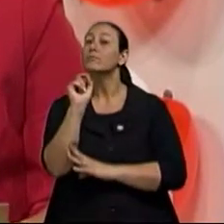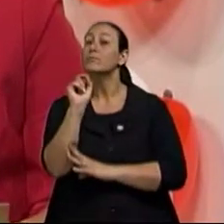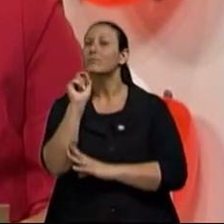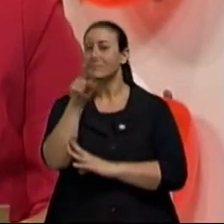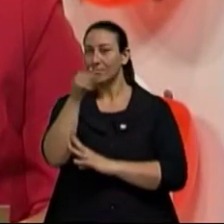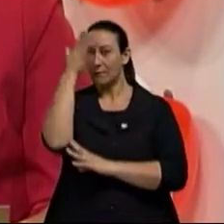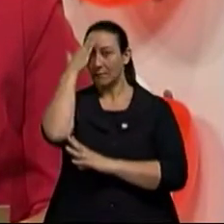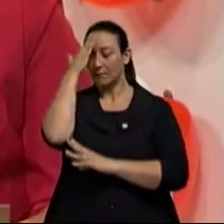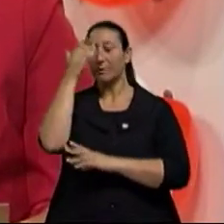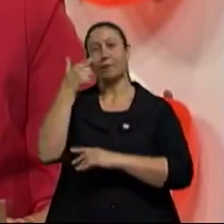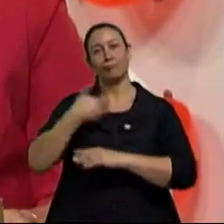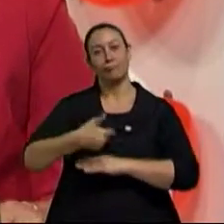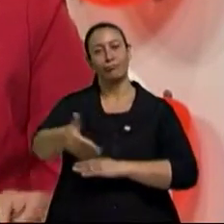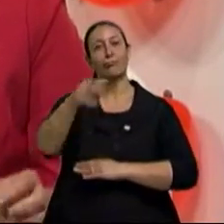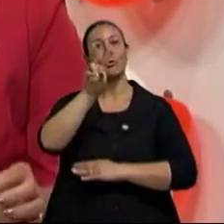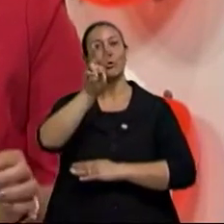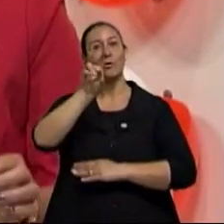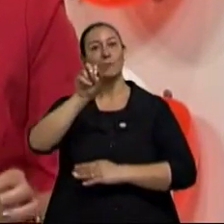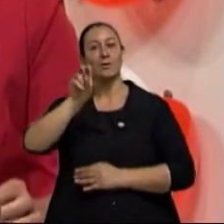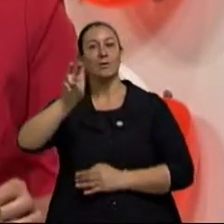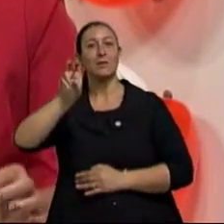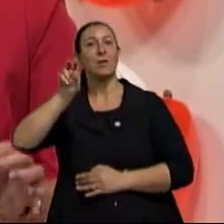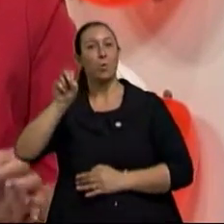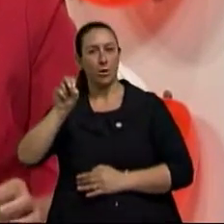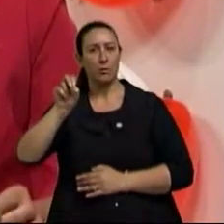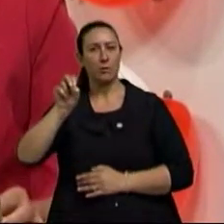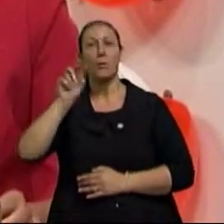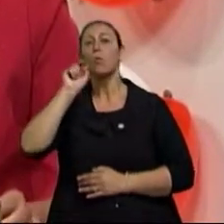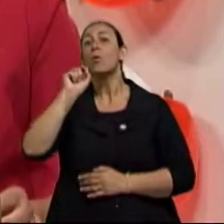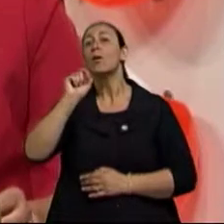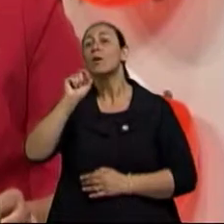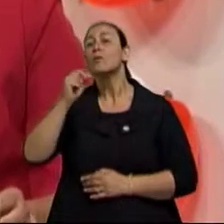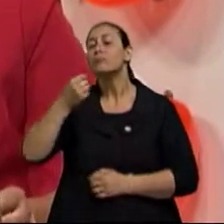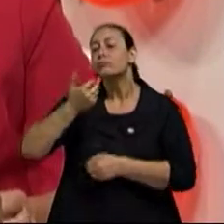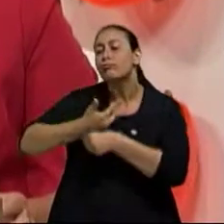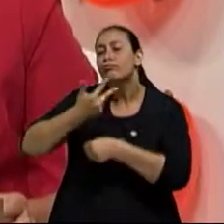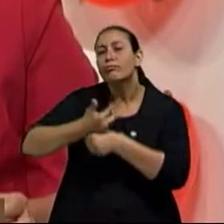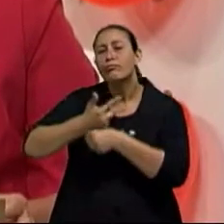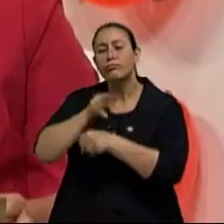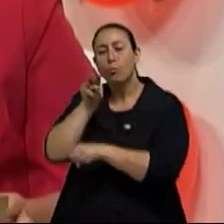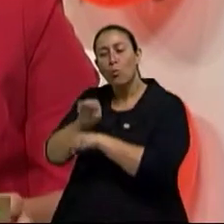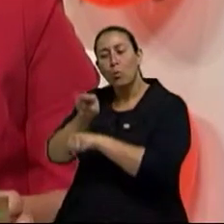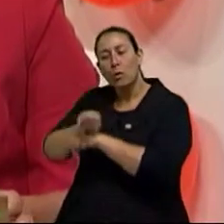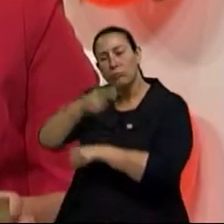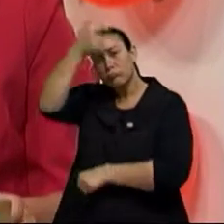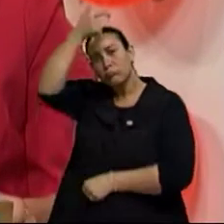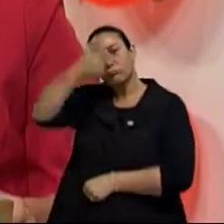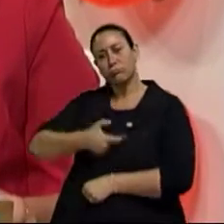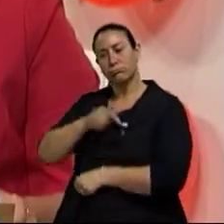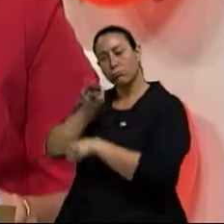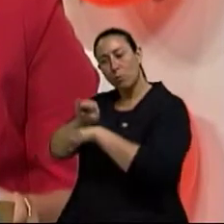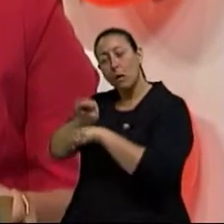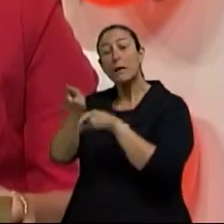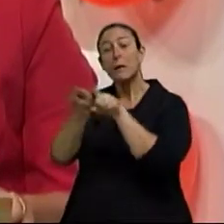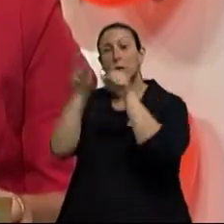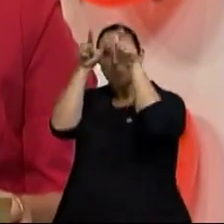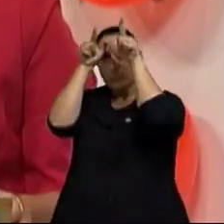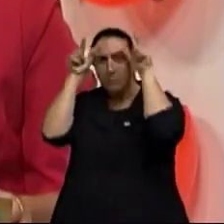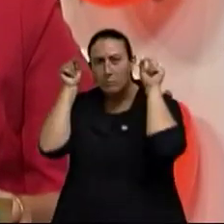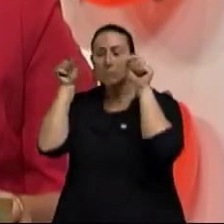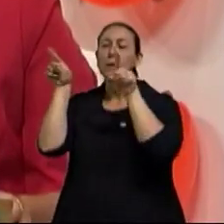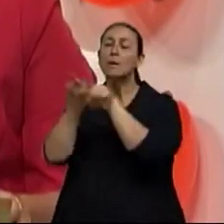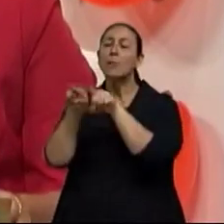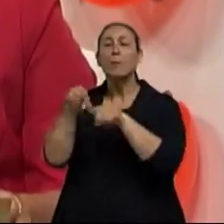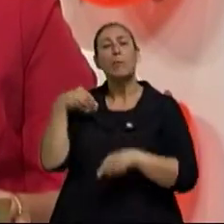2050, o cuidador de idosos e o papel da enfermagem e da geriatria na